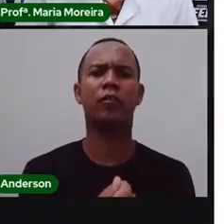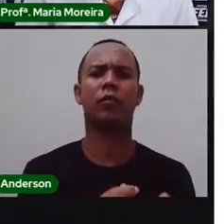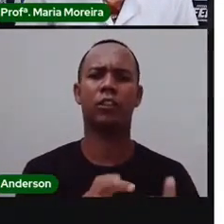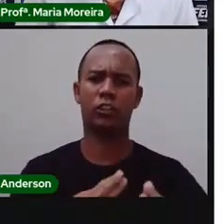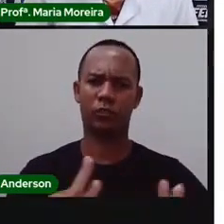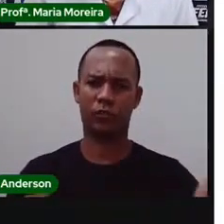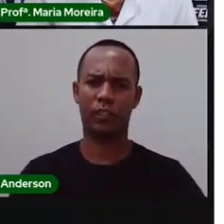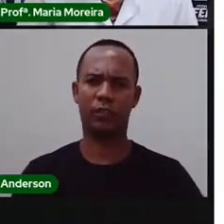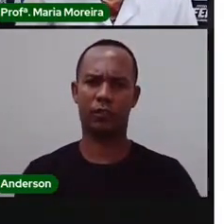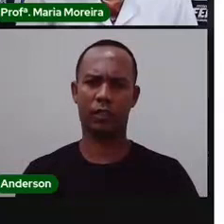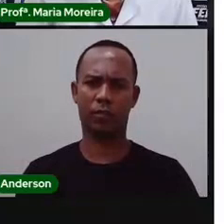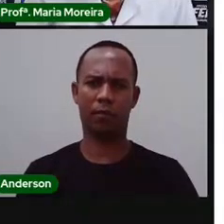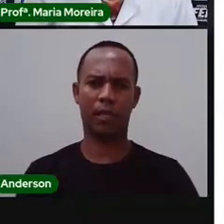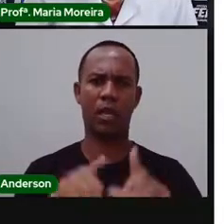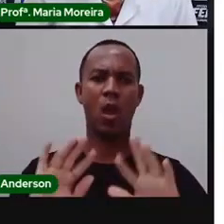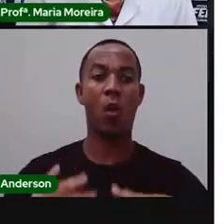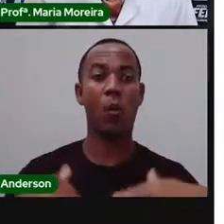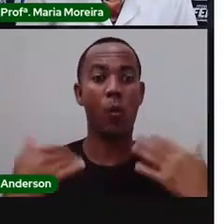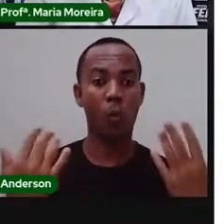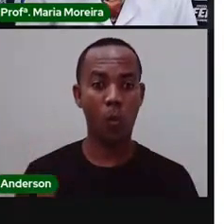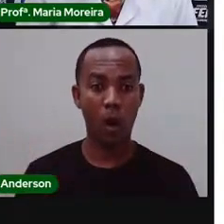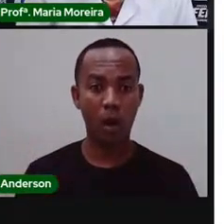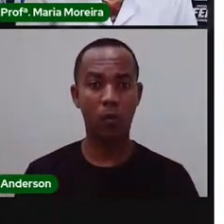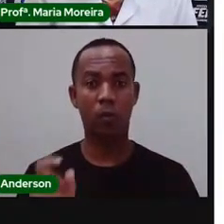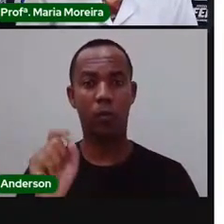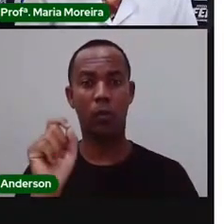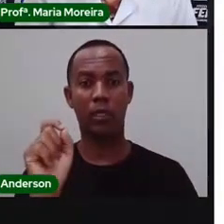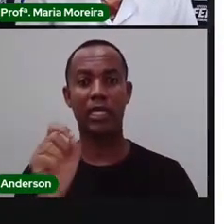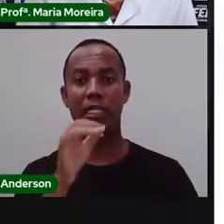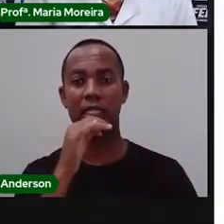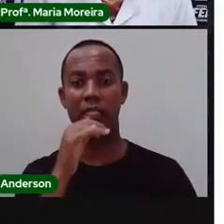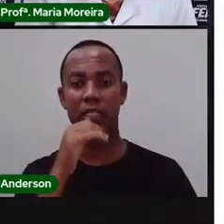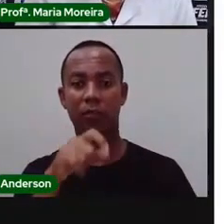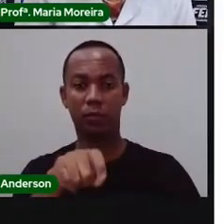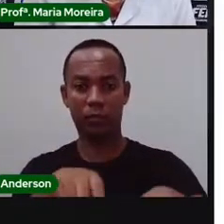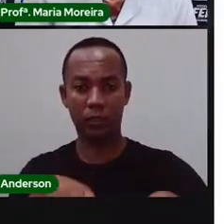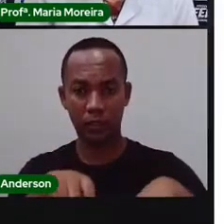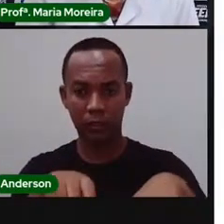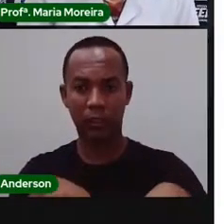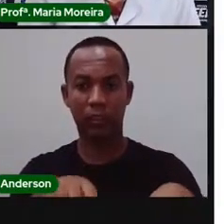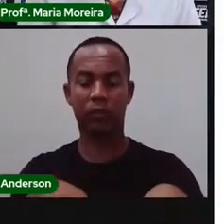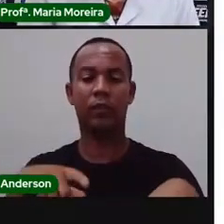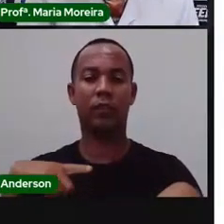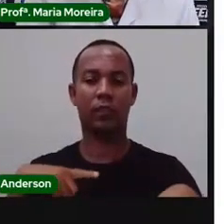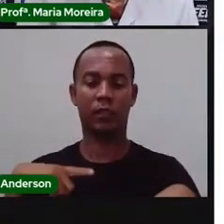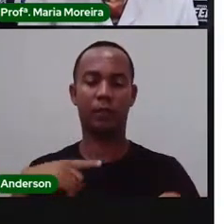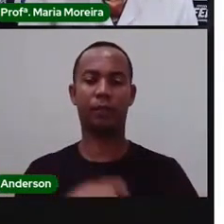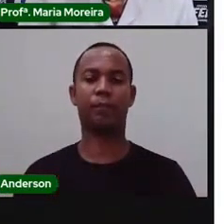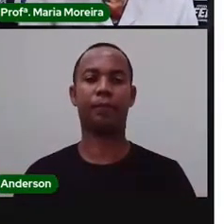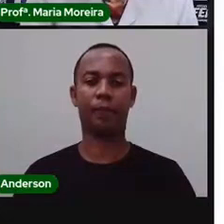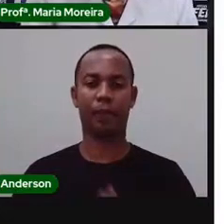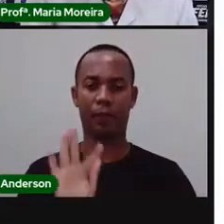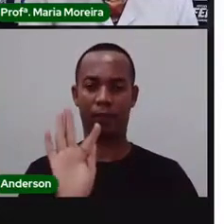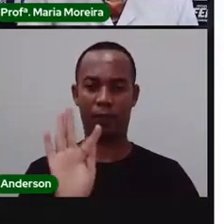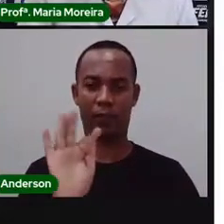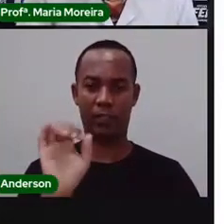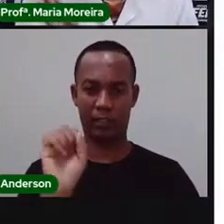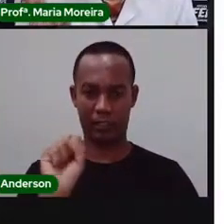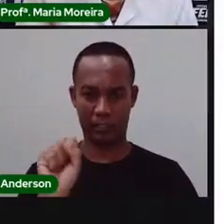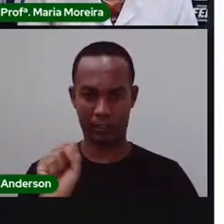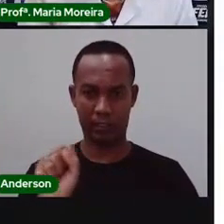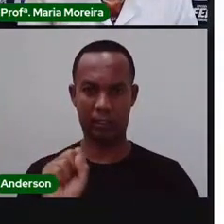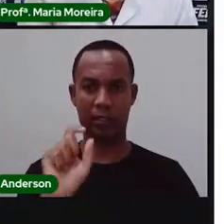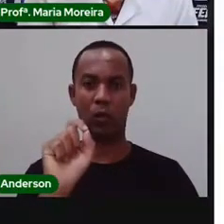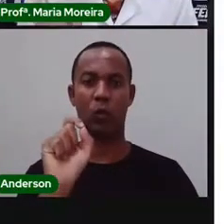ao qual repercutiu sobre as feições agrárias que possuía até então. Então, Feira, olha o nome, Feira